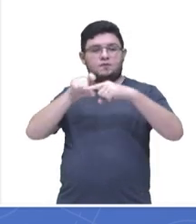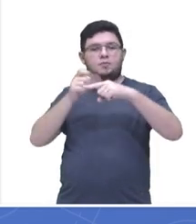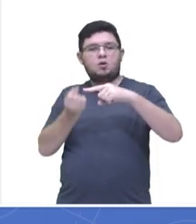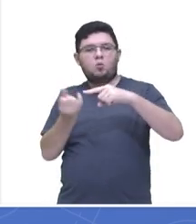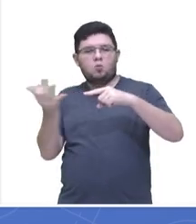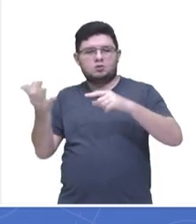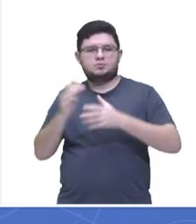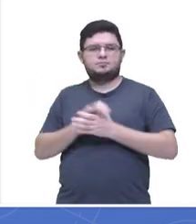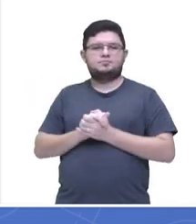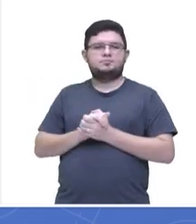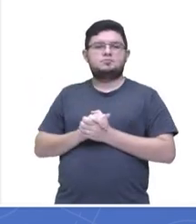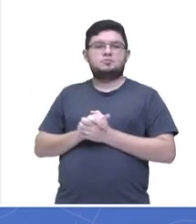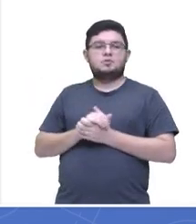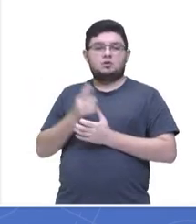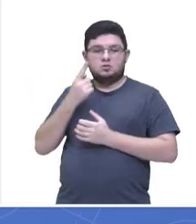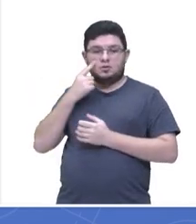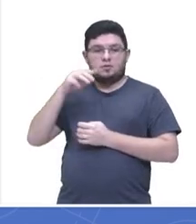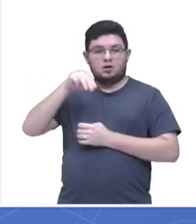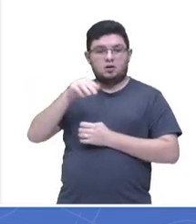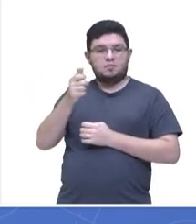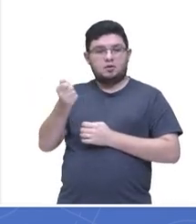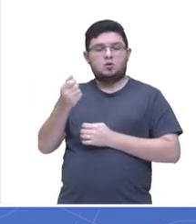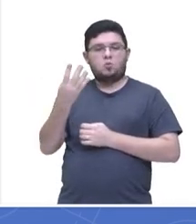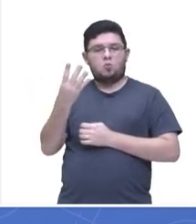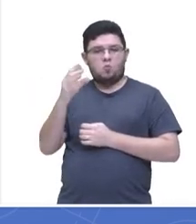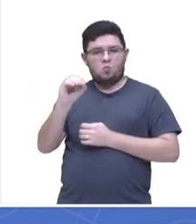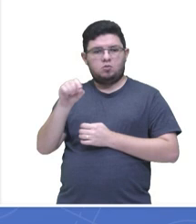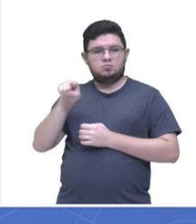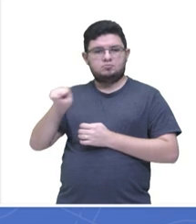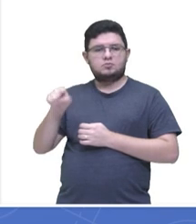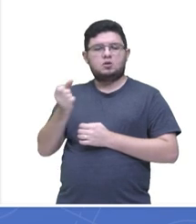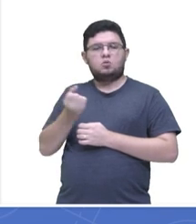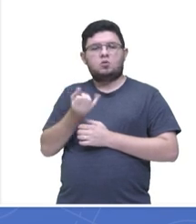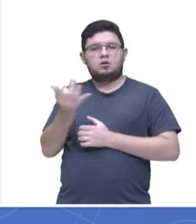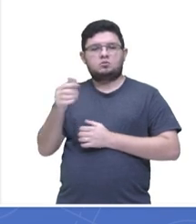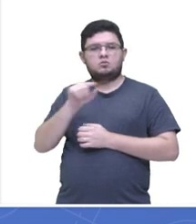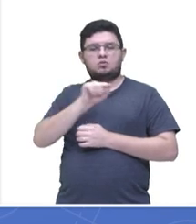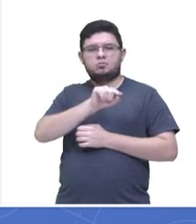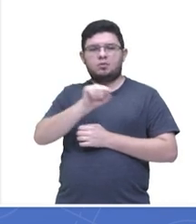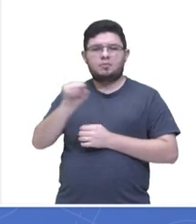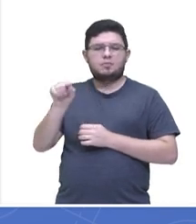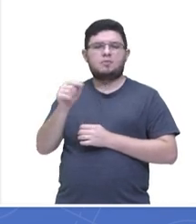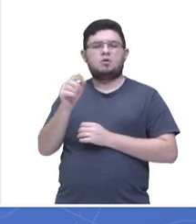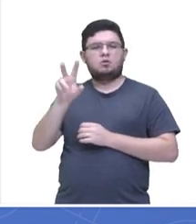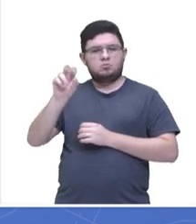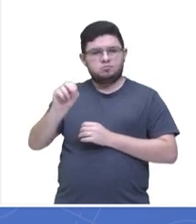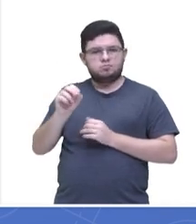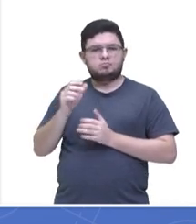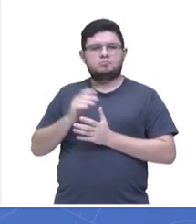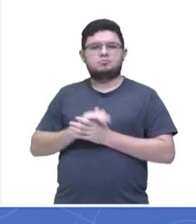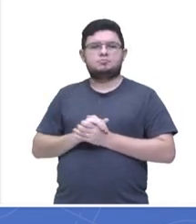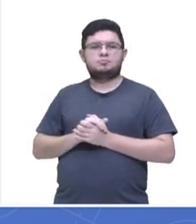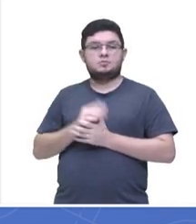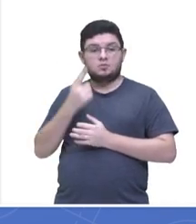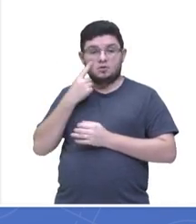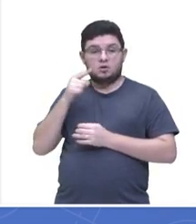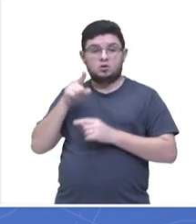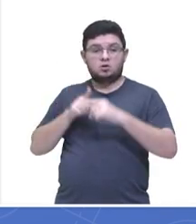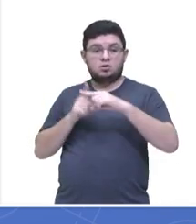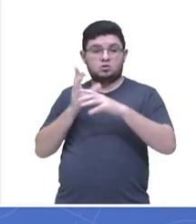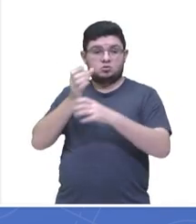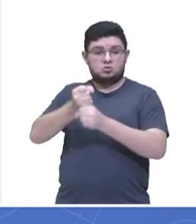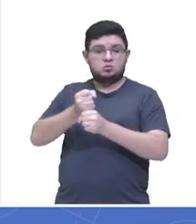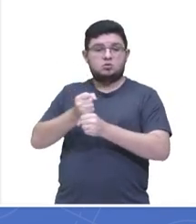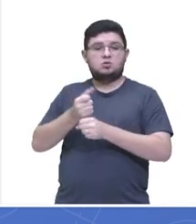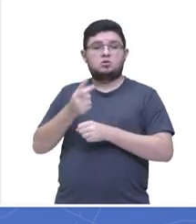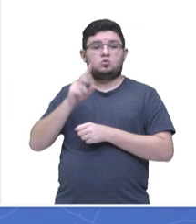e a quantidade de valores é igual a 50. Sendo assim, o somatório desses números é igual a 2